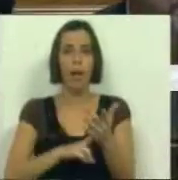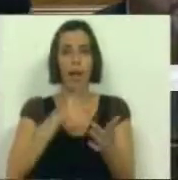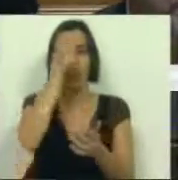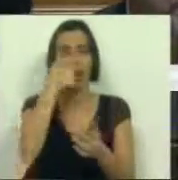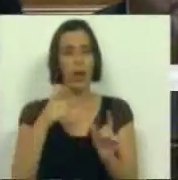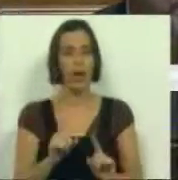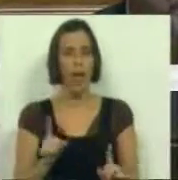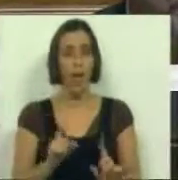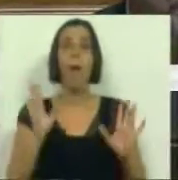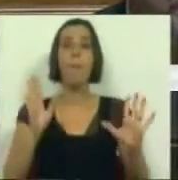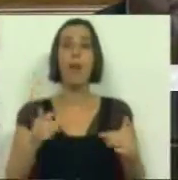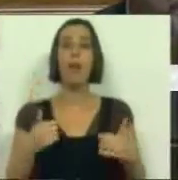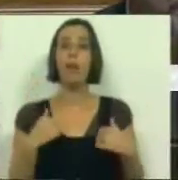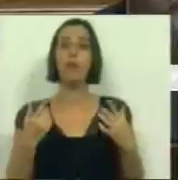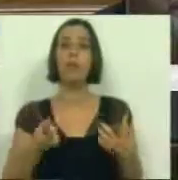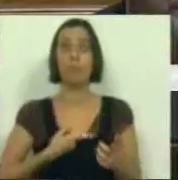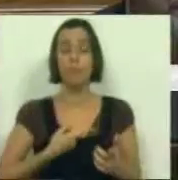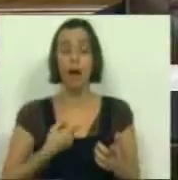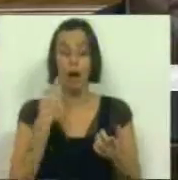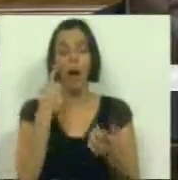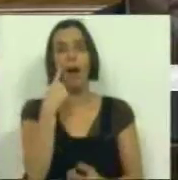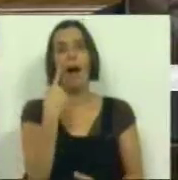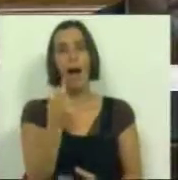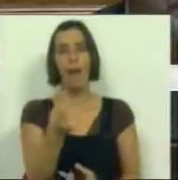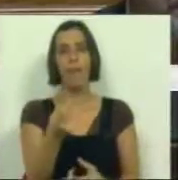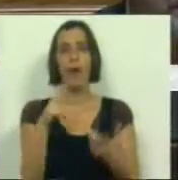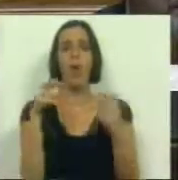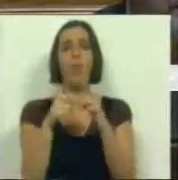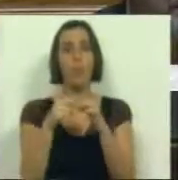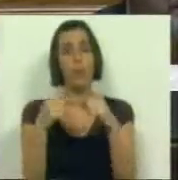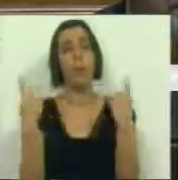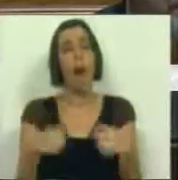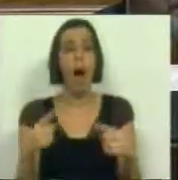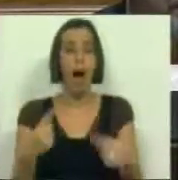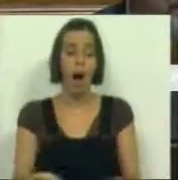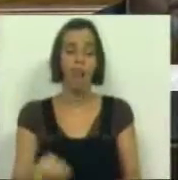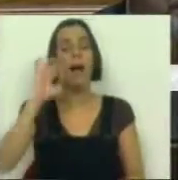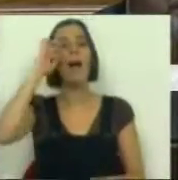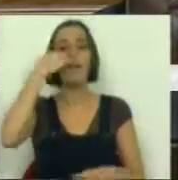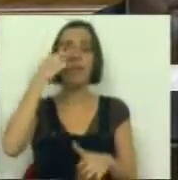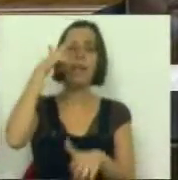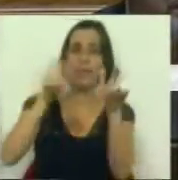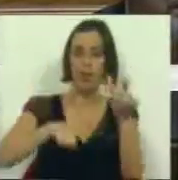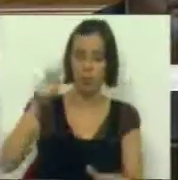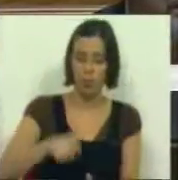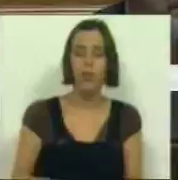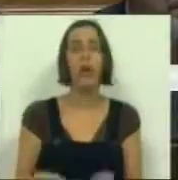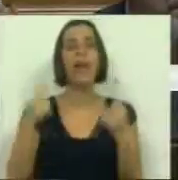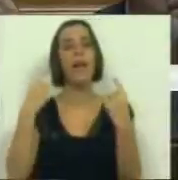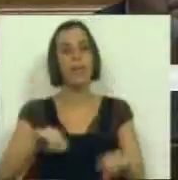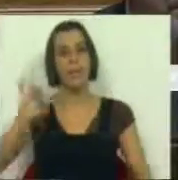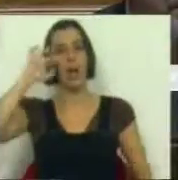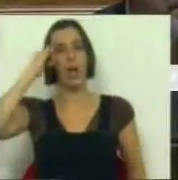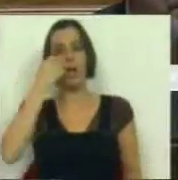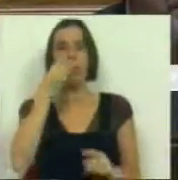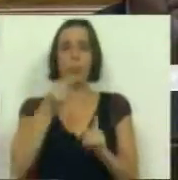histórica, a verdade é que nós temos de reconhecer que o problema existe, que afetava as populações, que tinha consequências